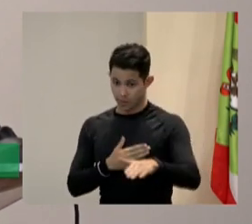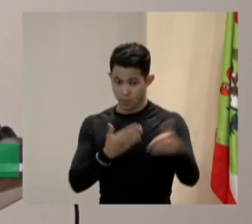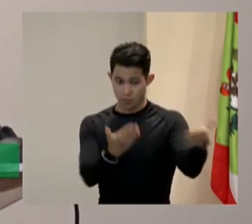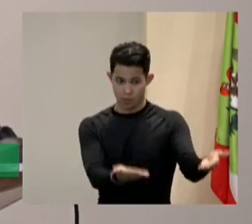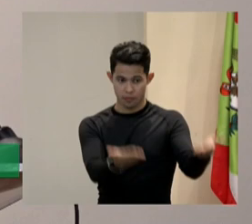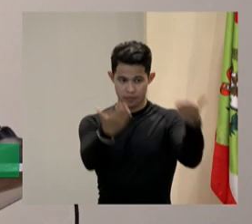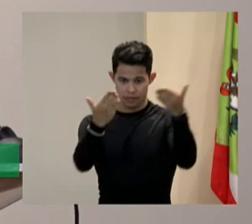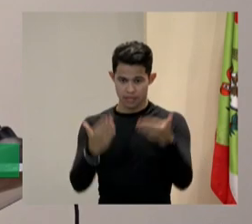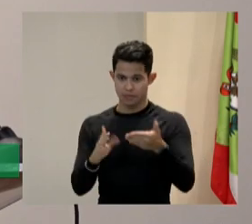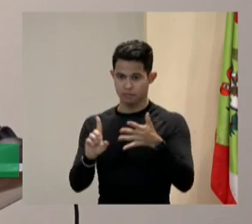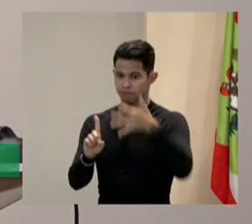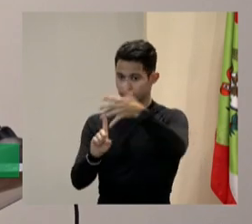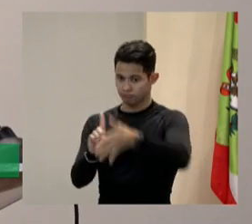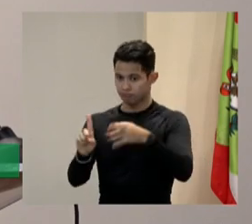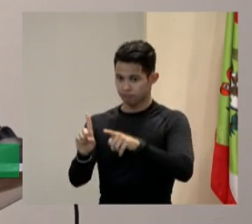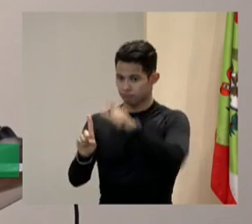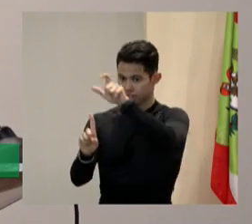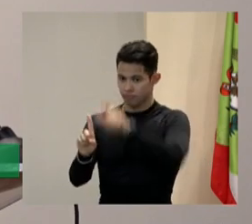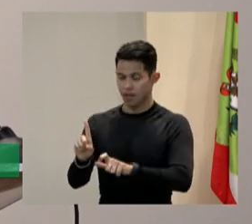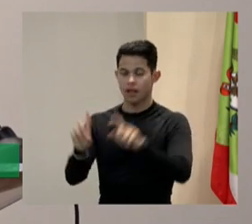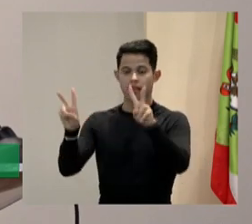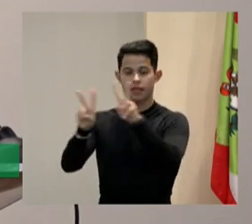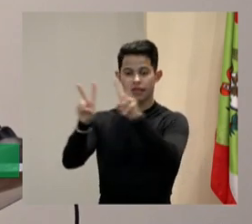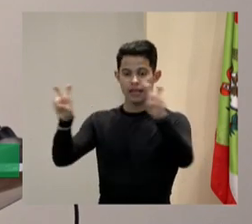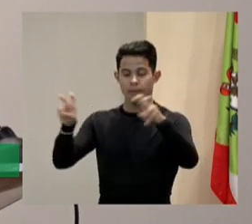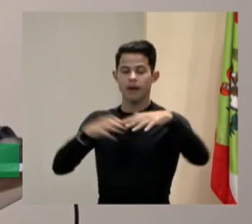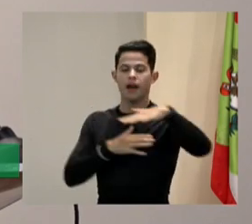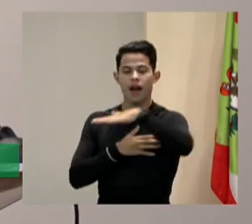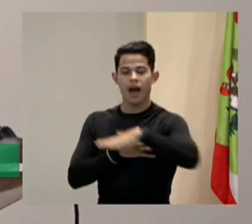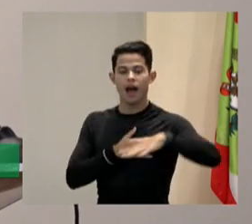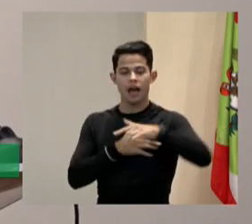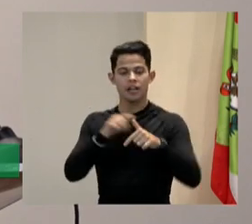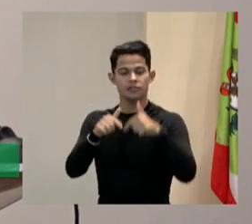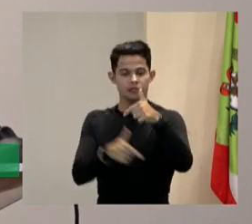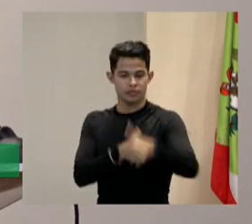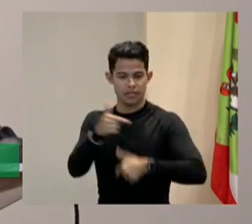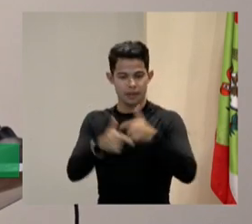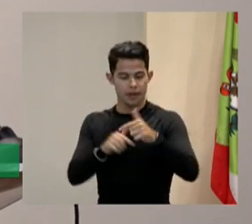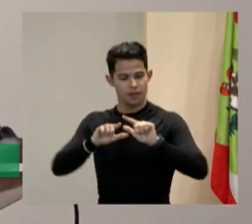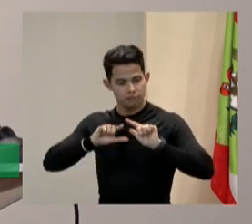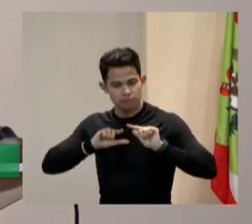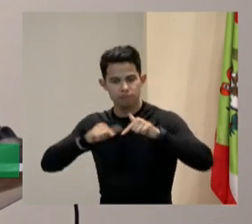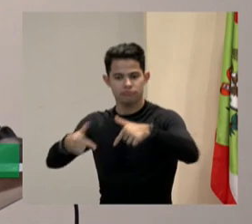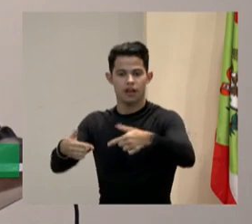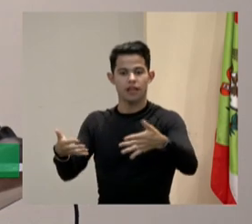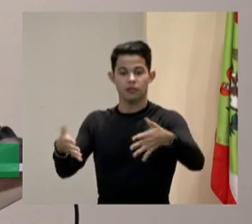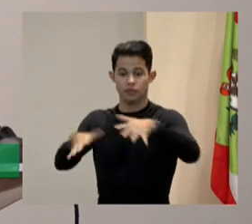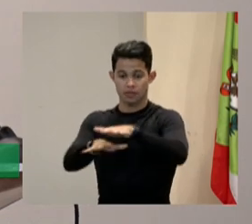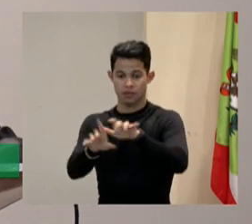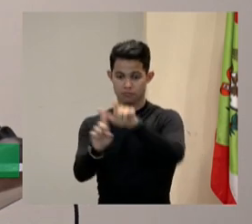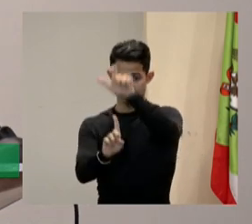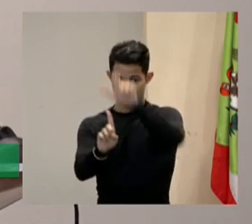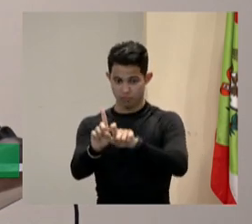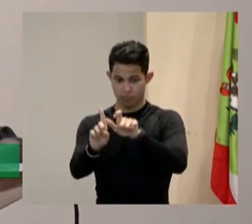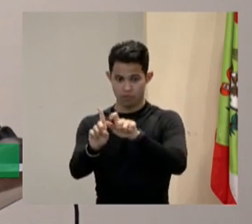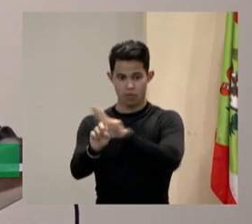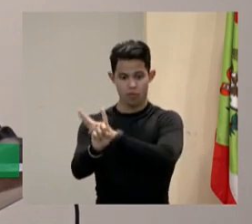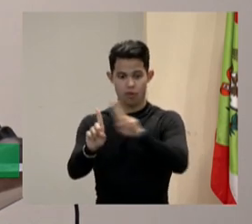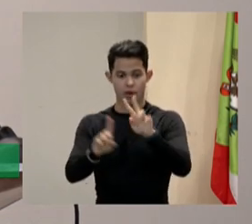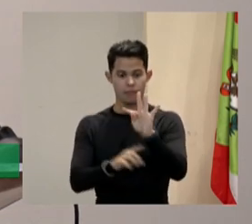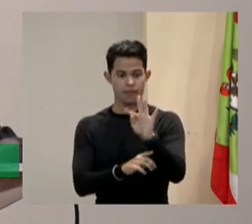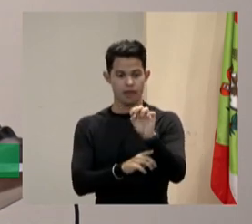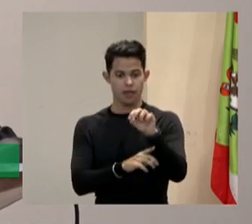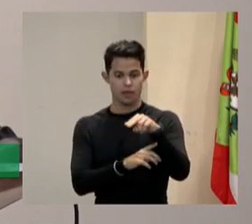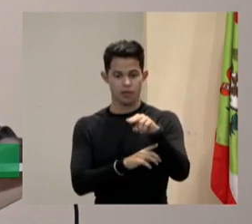a palestra com o tema Mercado de Trabalho, Ação para a Inclusão, o Sr. Tony Marcos Toudon.